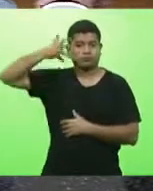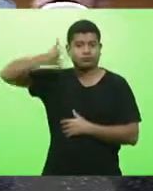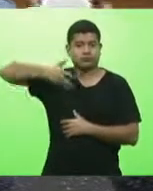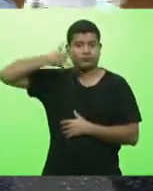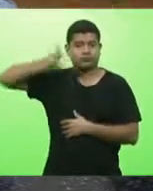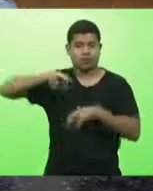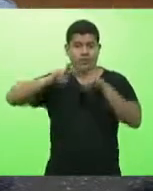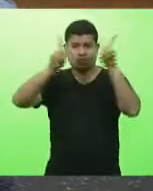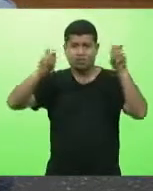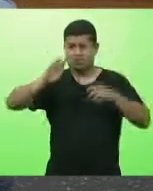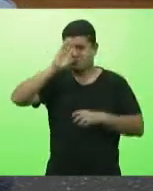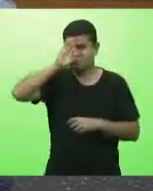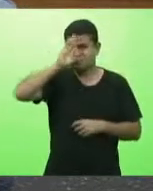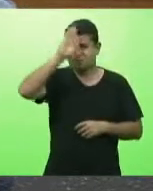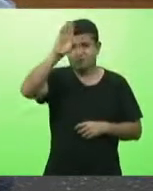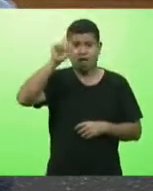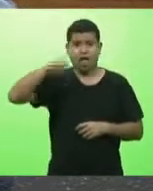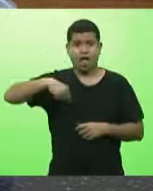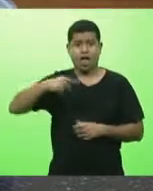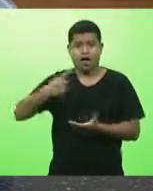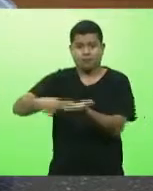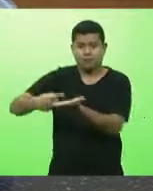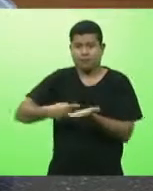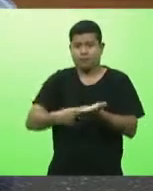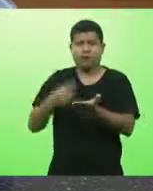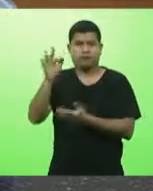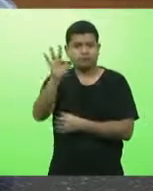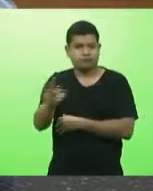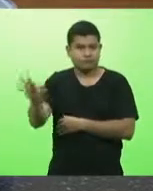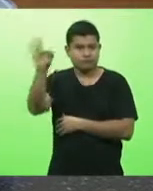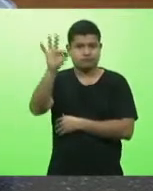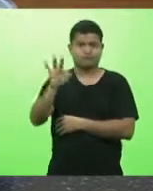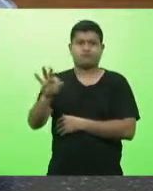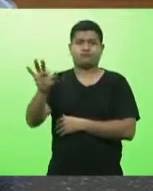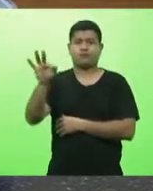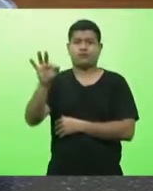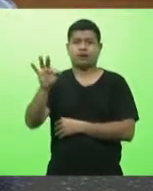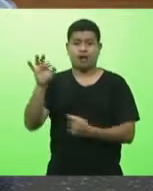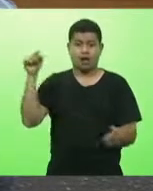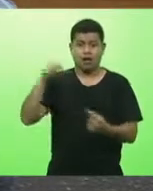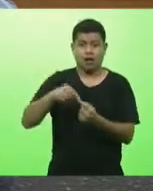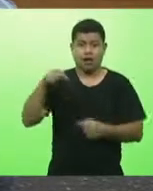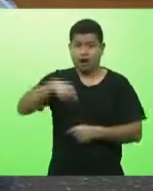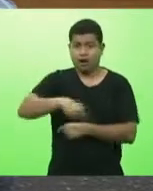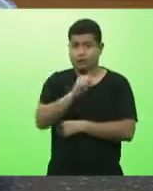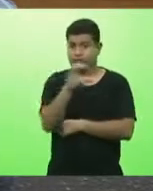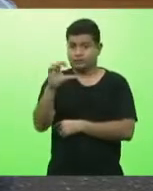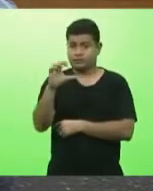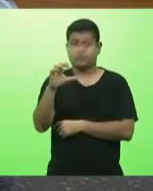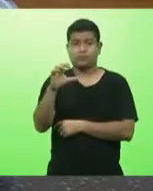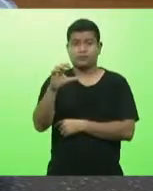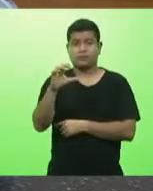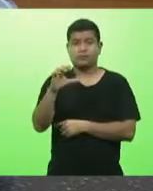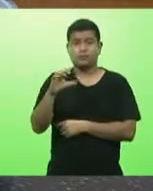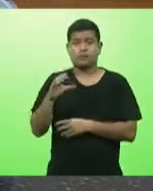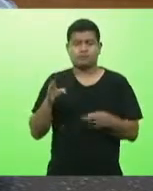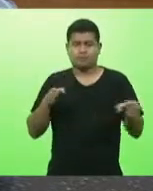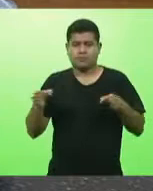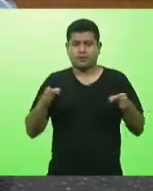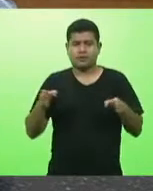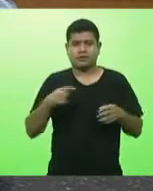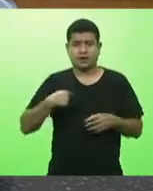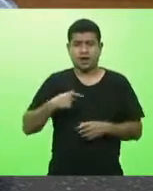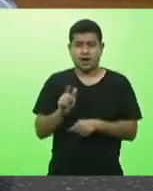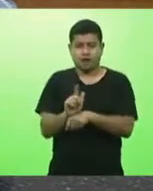federativo e aplicou aqui em Santa Catarina no seu período nos dois